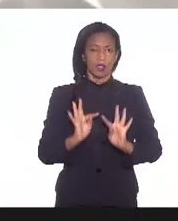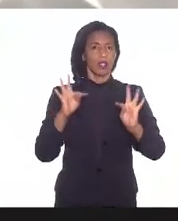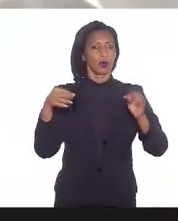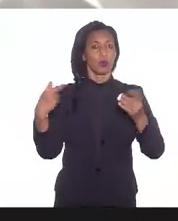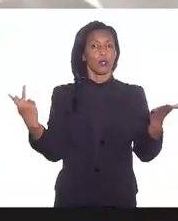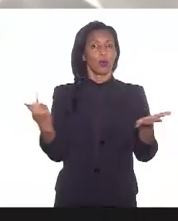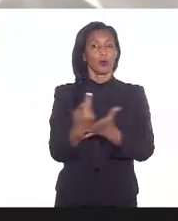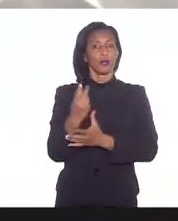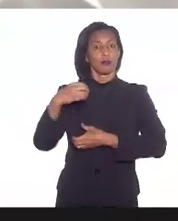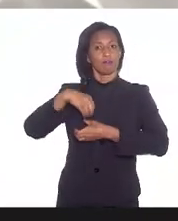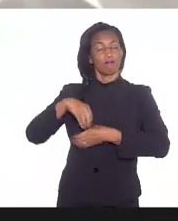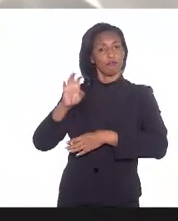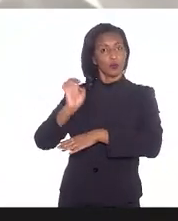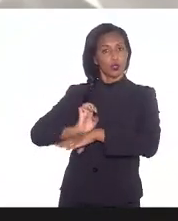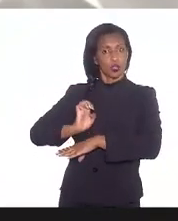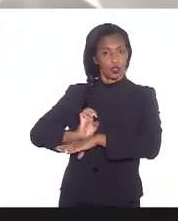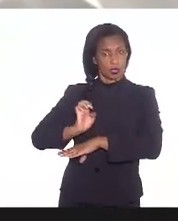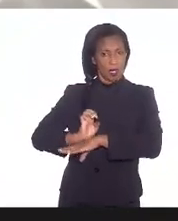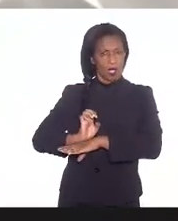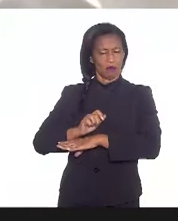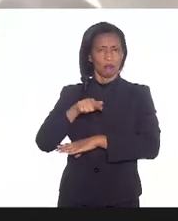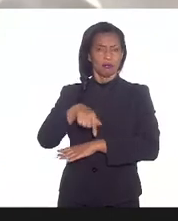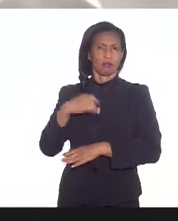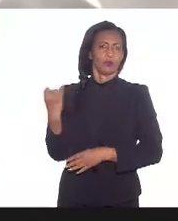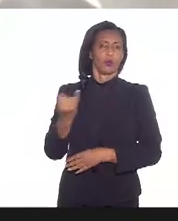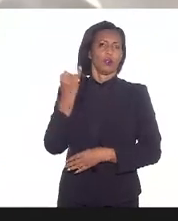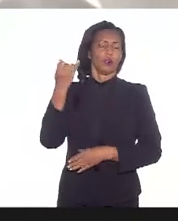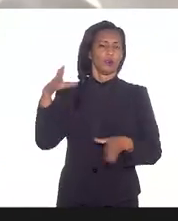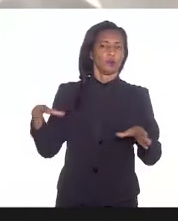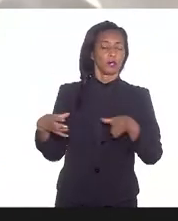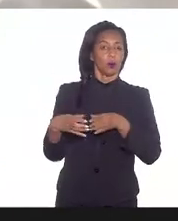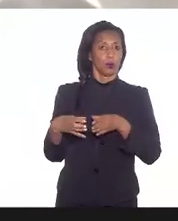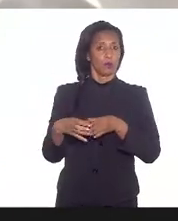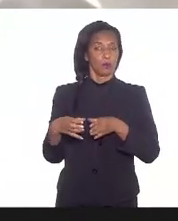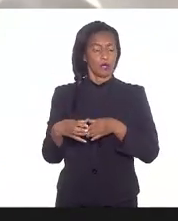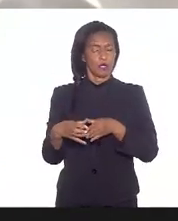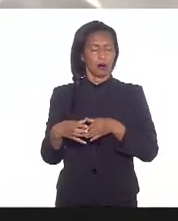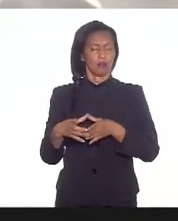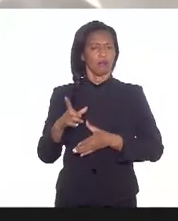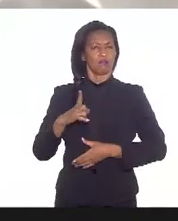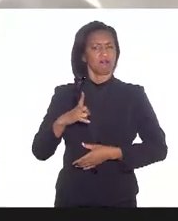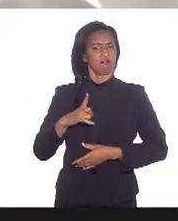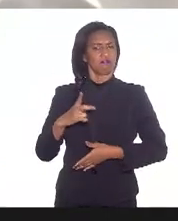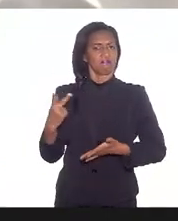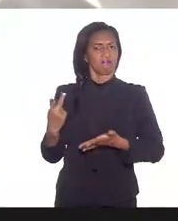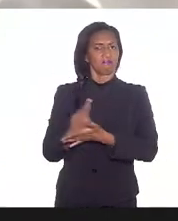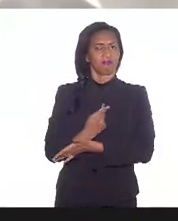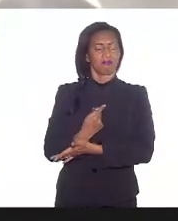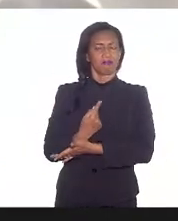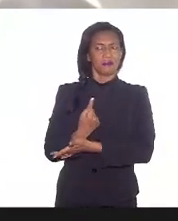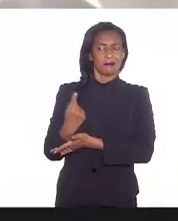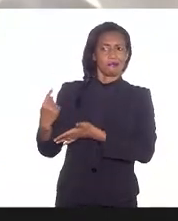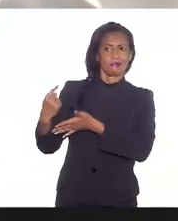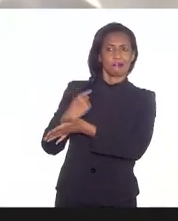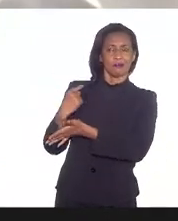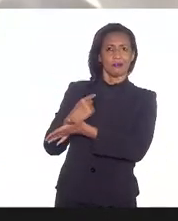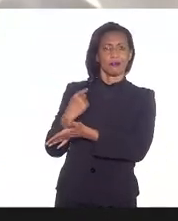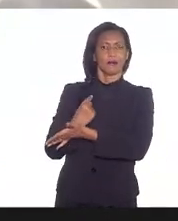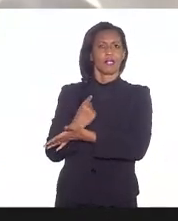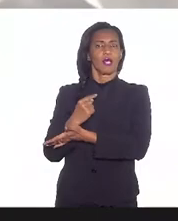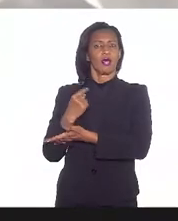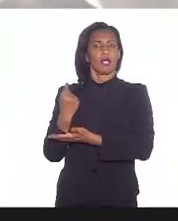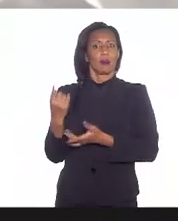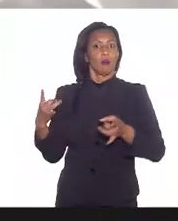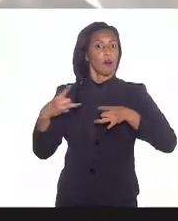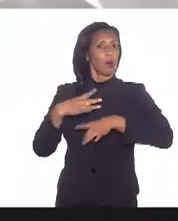e, portanto, foi muito importante para essa comissão ter sido questionada, instada a